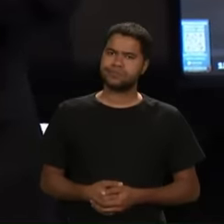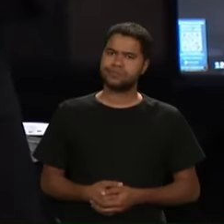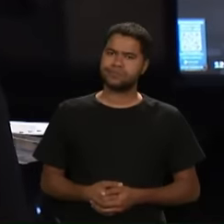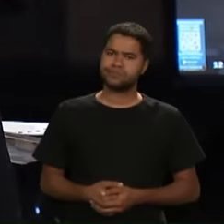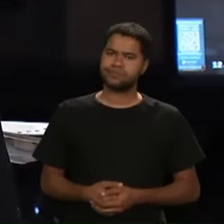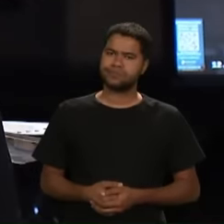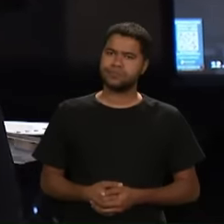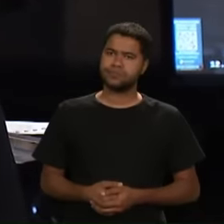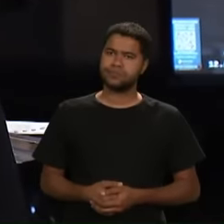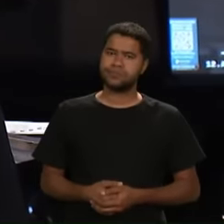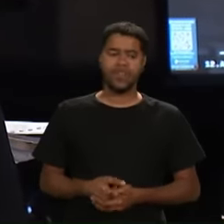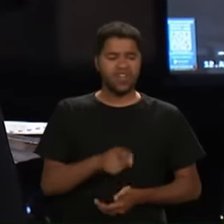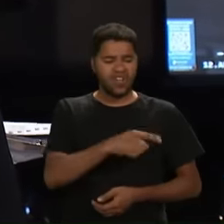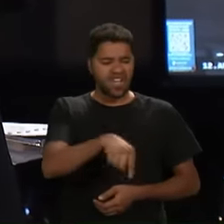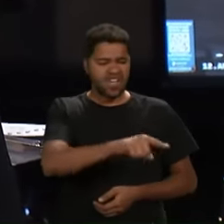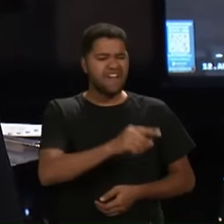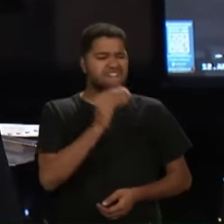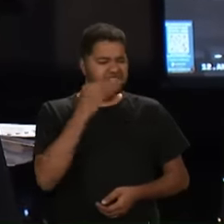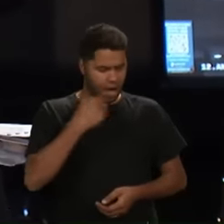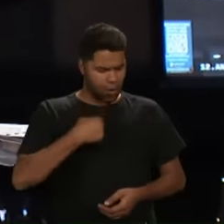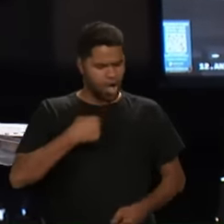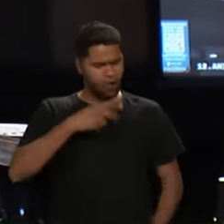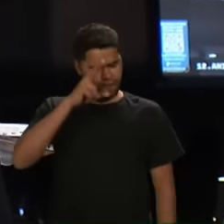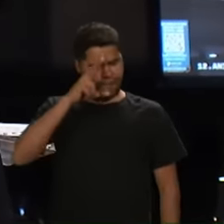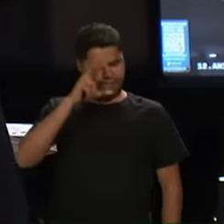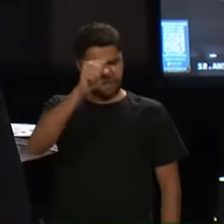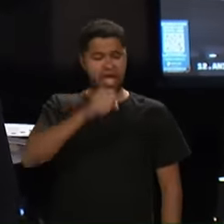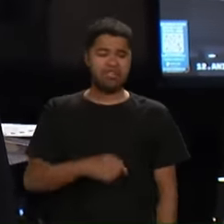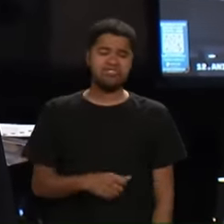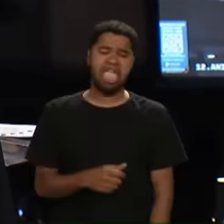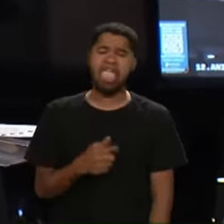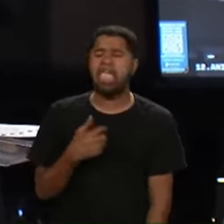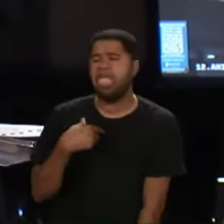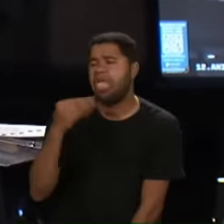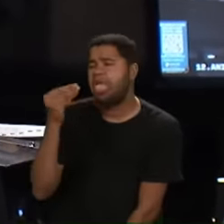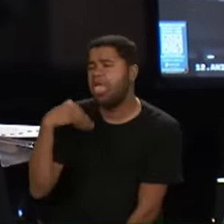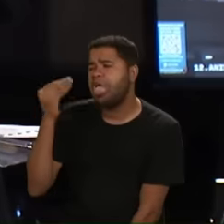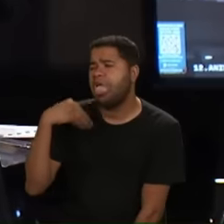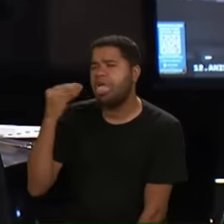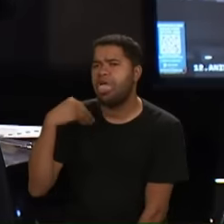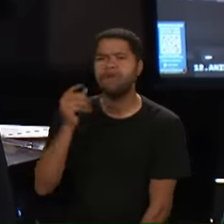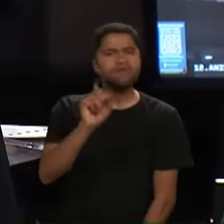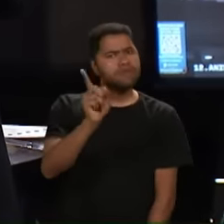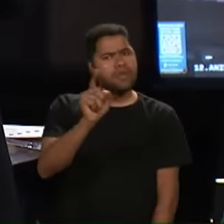Diga o fraco Eu sou fraquinho Fraquinho Não